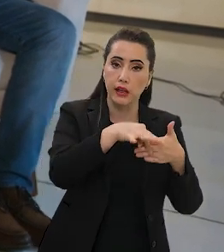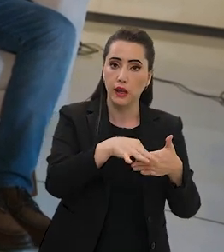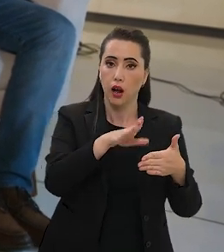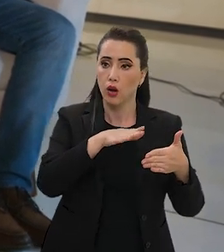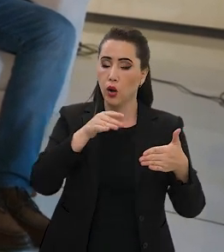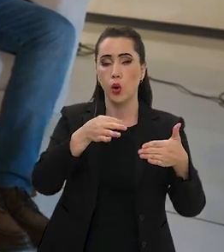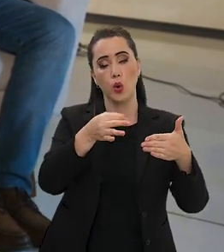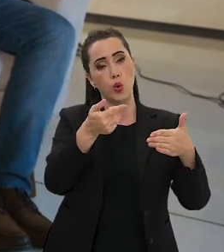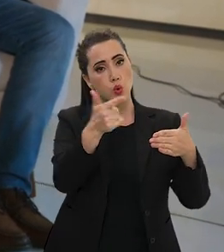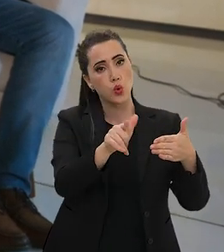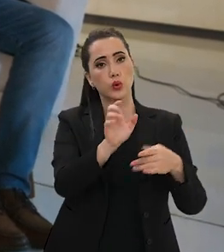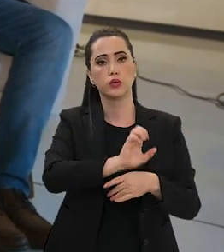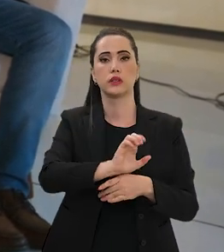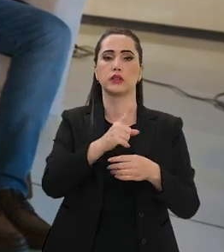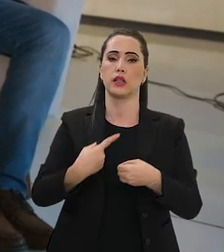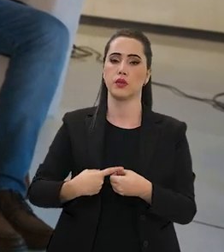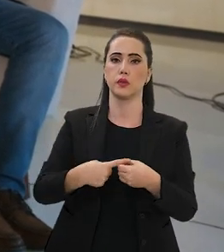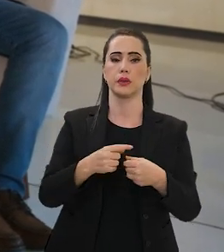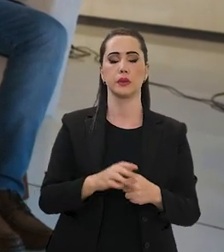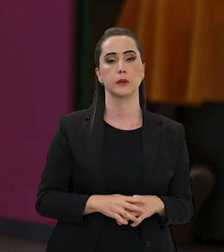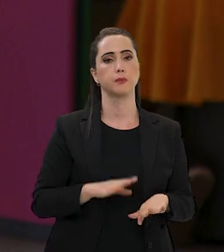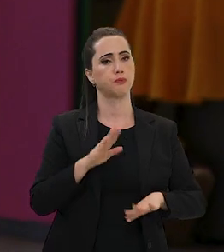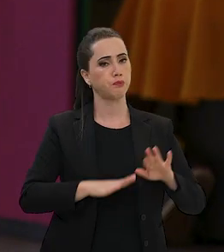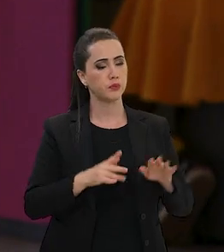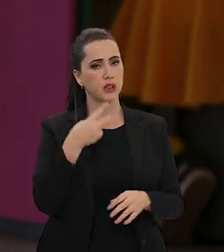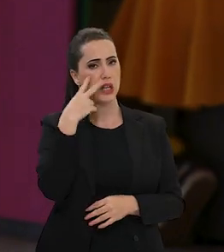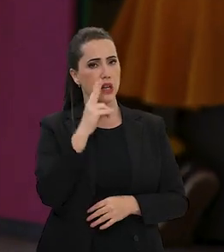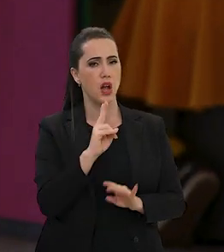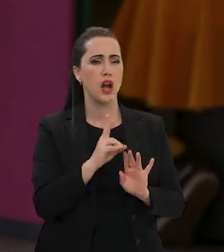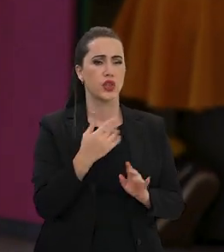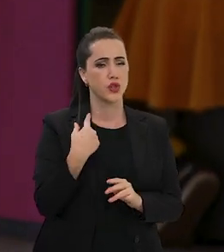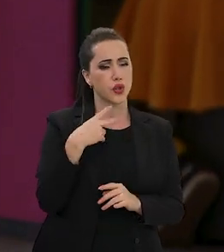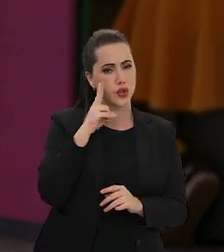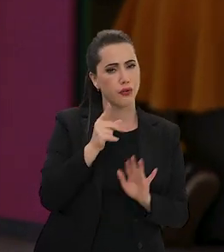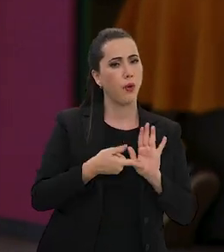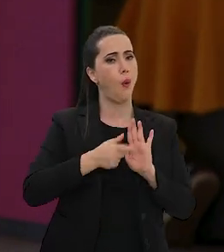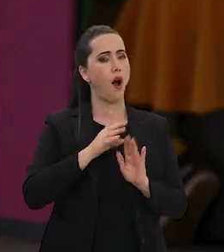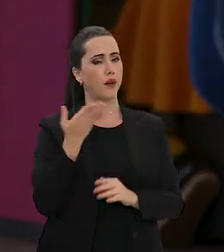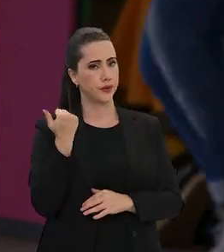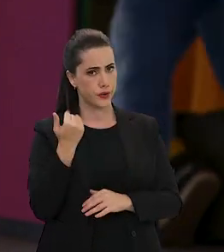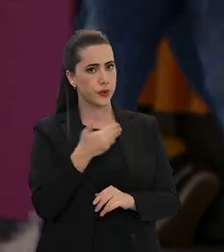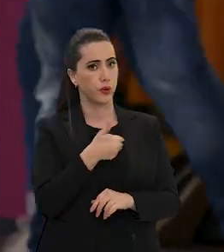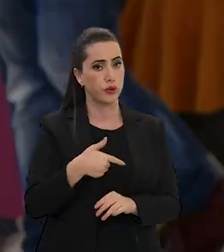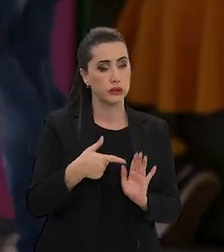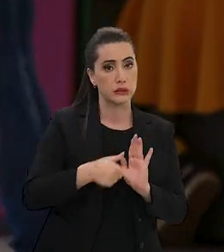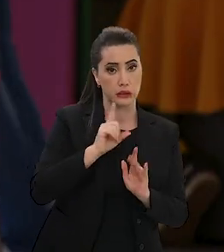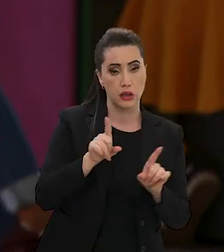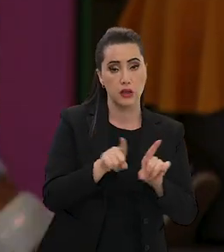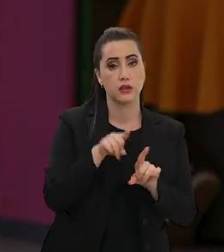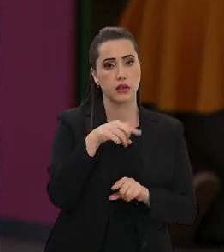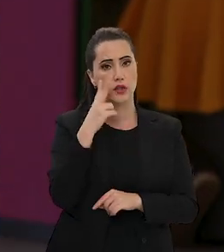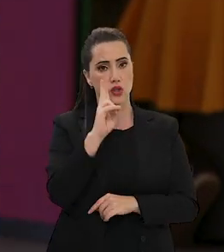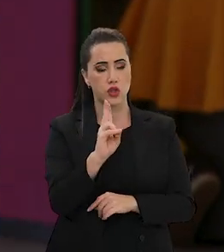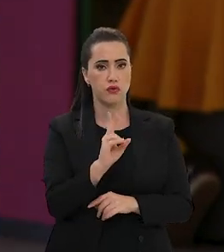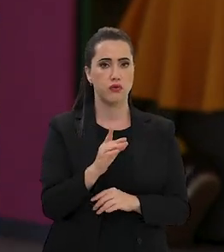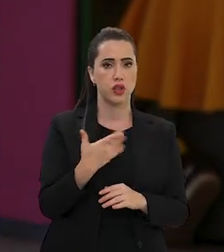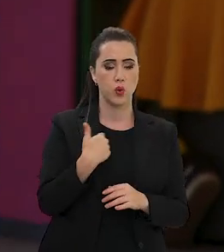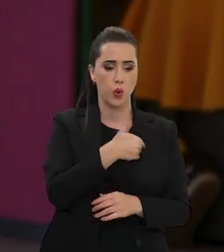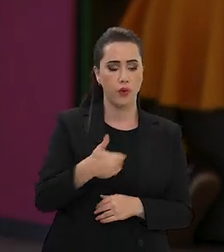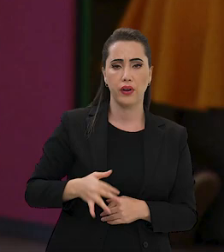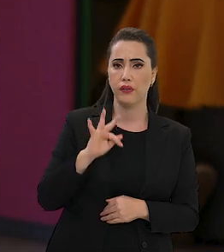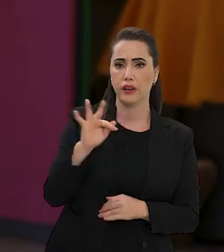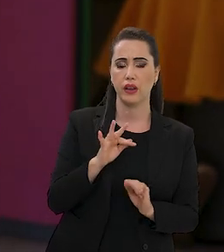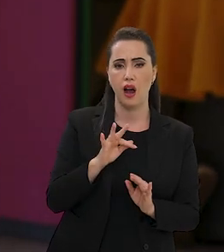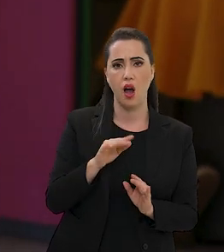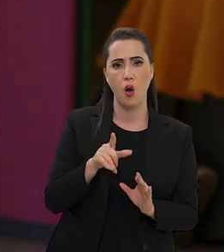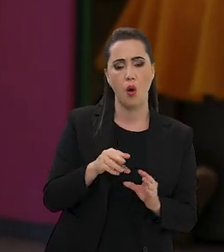vê, digamos, como nós vimos recentemente, o governo federal saindo dessa função de coordenação. Fica meio